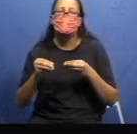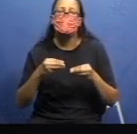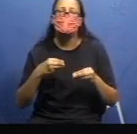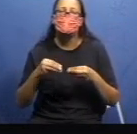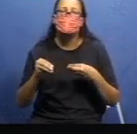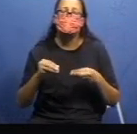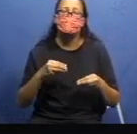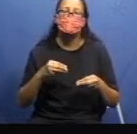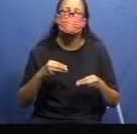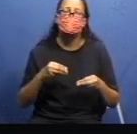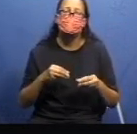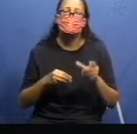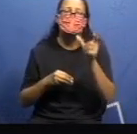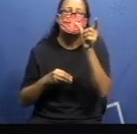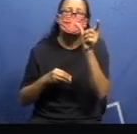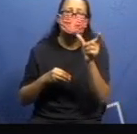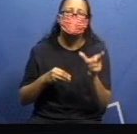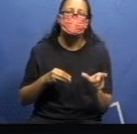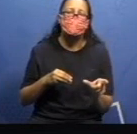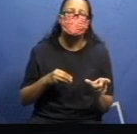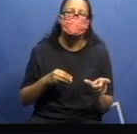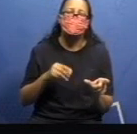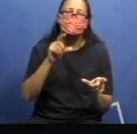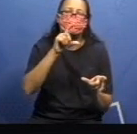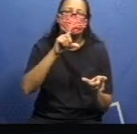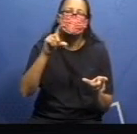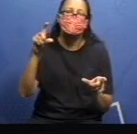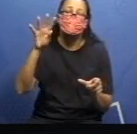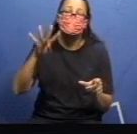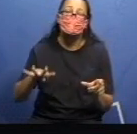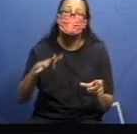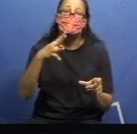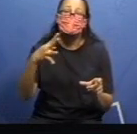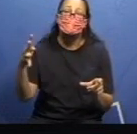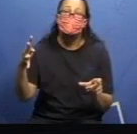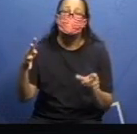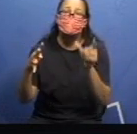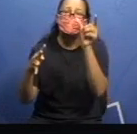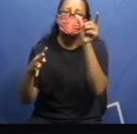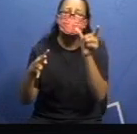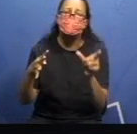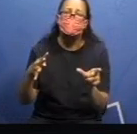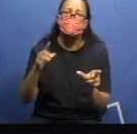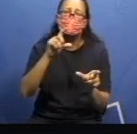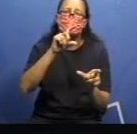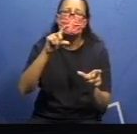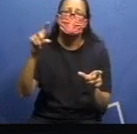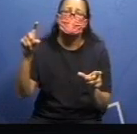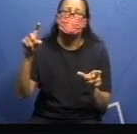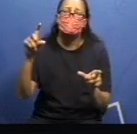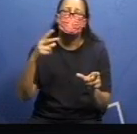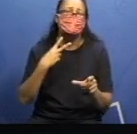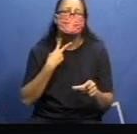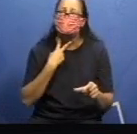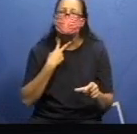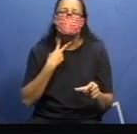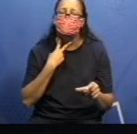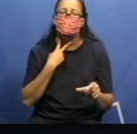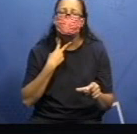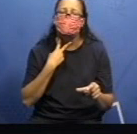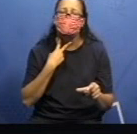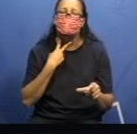mesma linha, e na mesma coluna, eu não posso colocar, eu não posso colocar, as mesmas